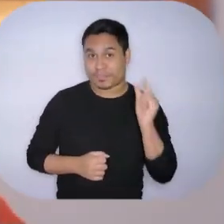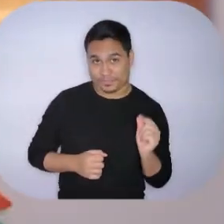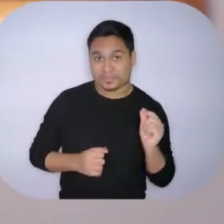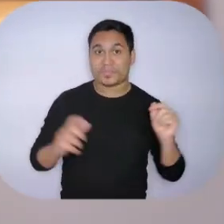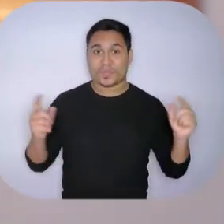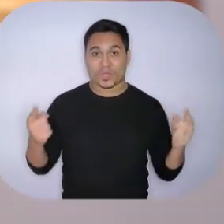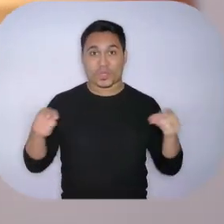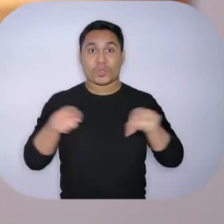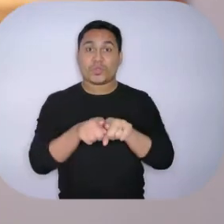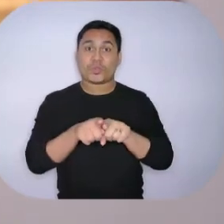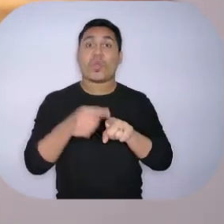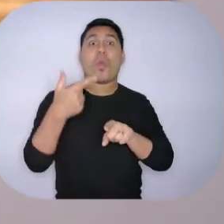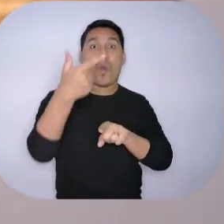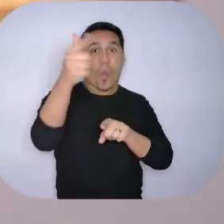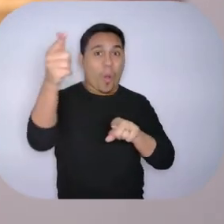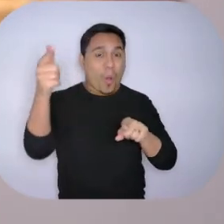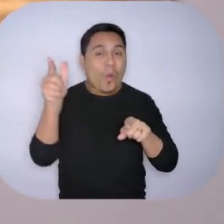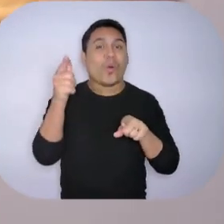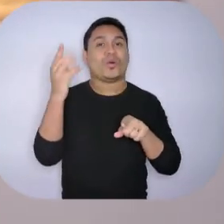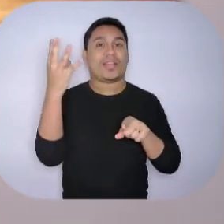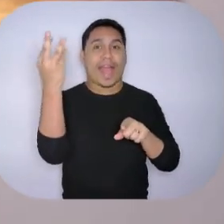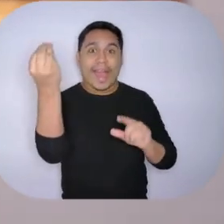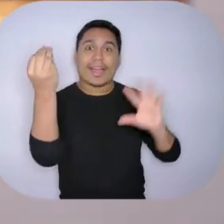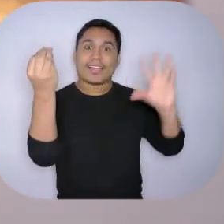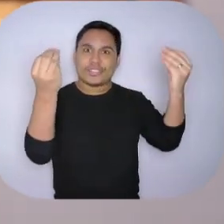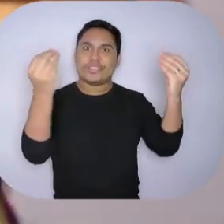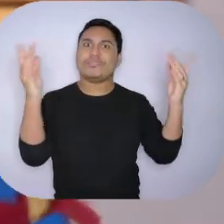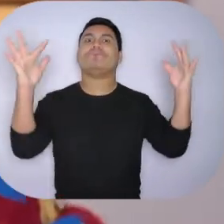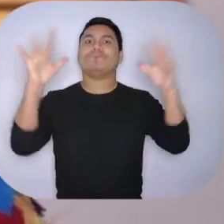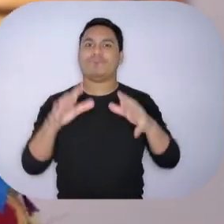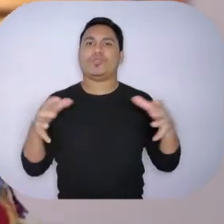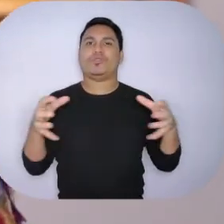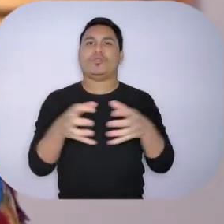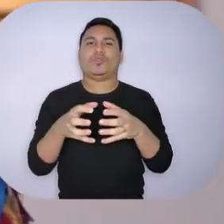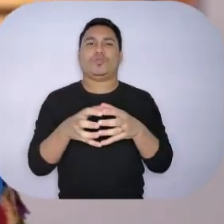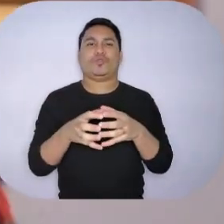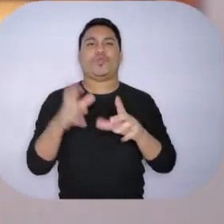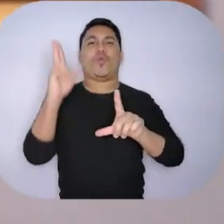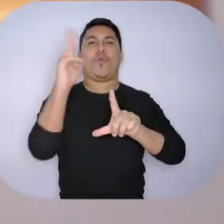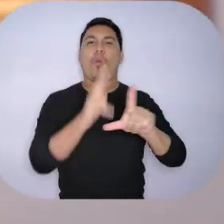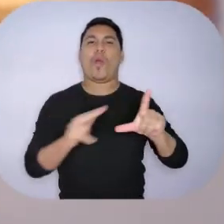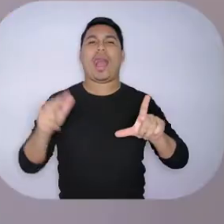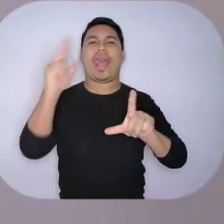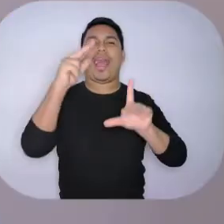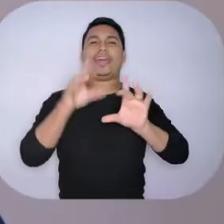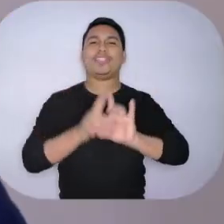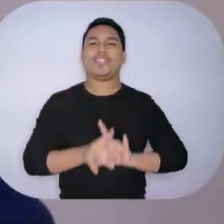a outros artistas que pintavam, assim como elas, uma arte livre.